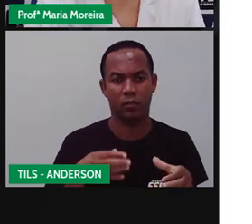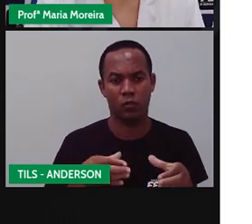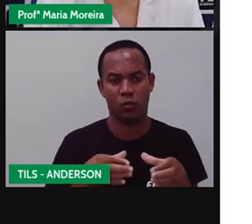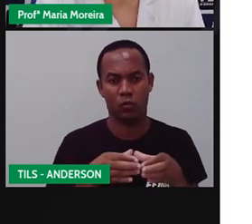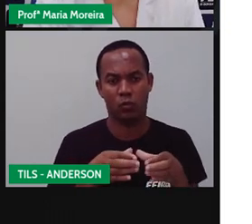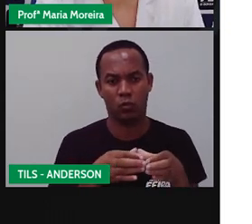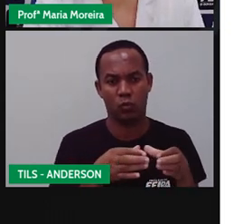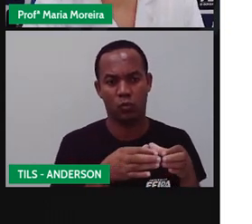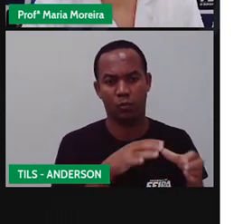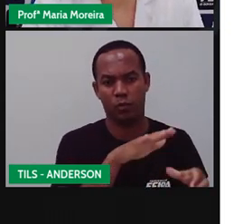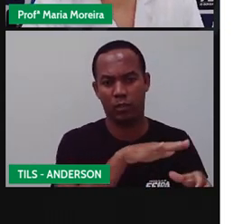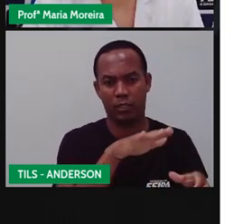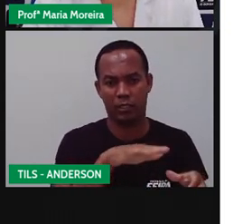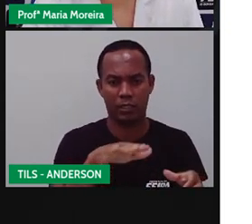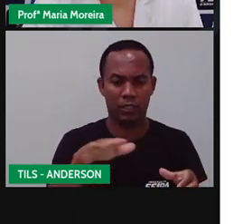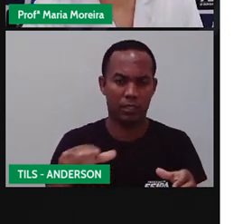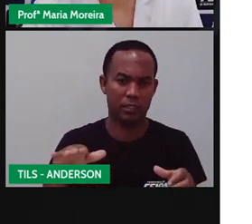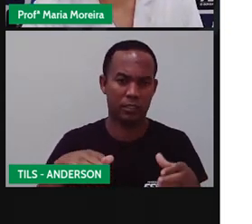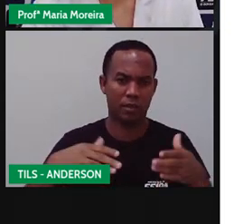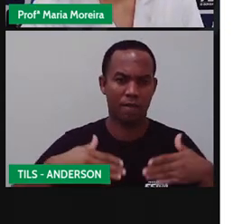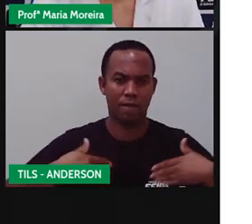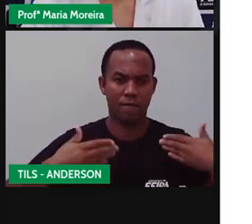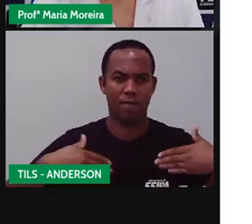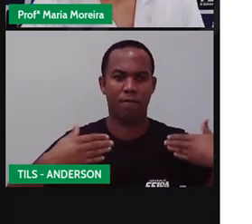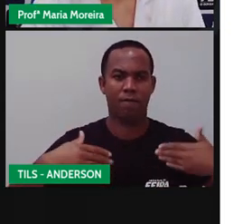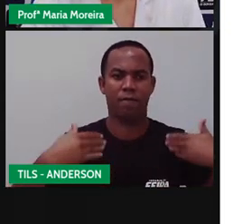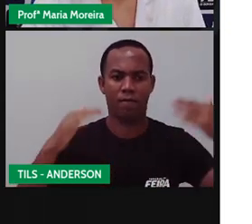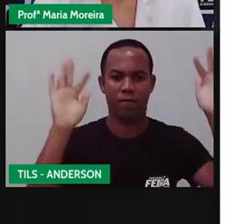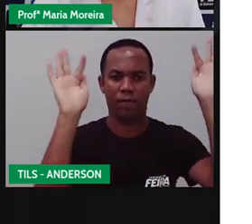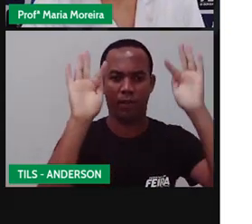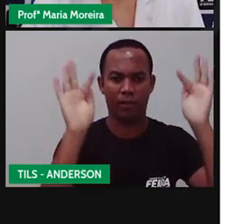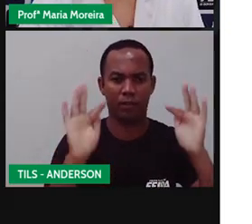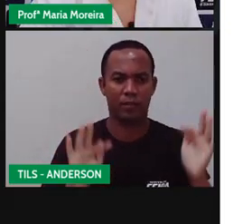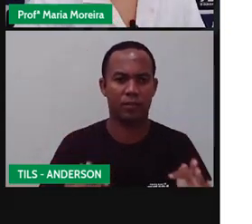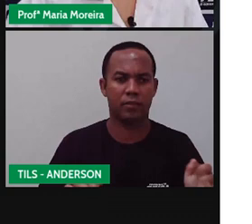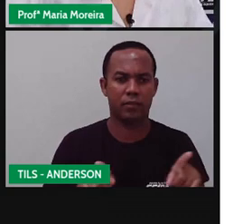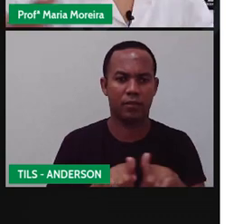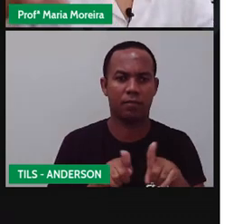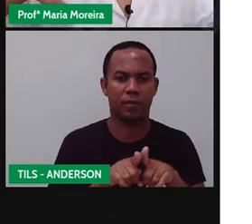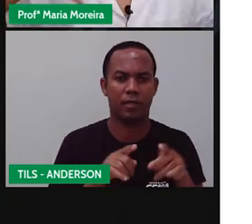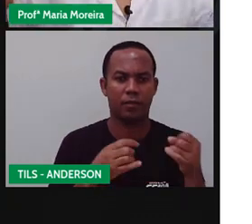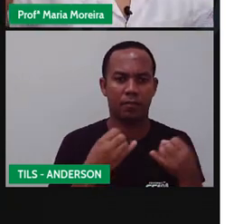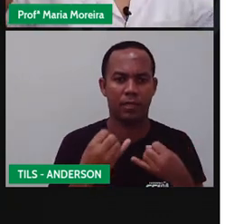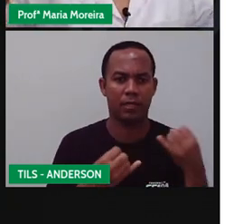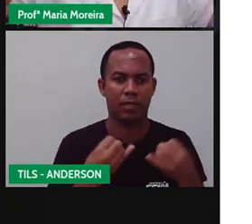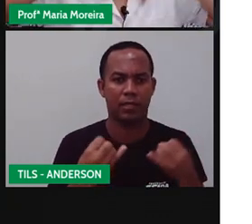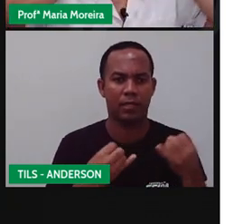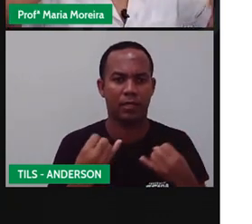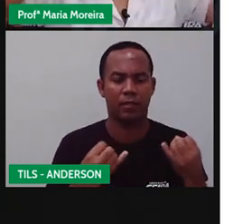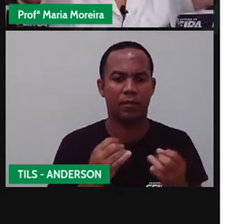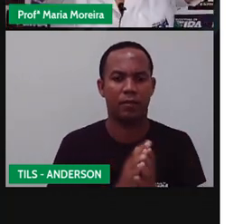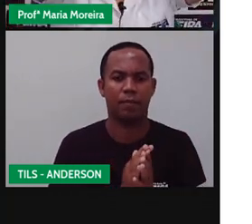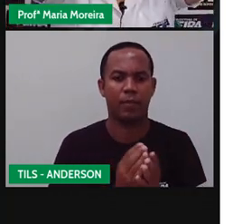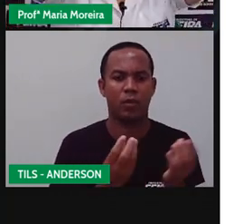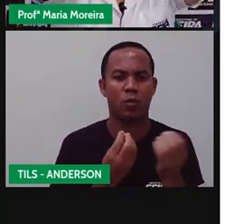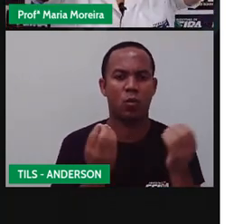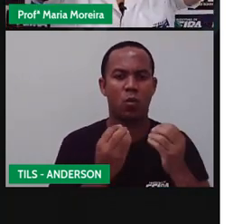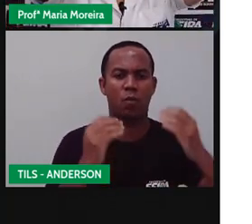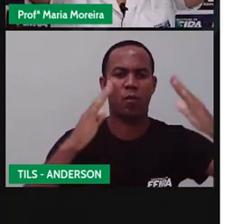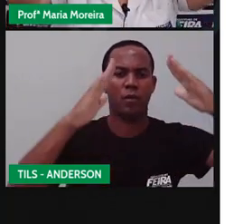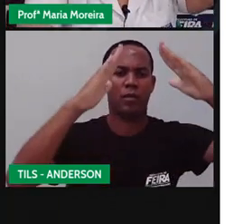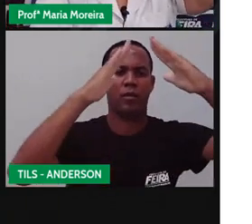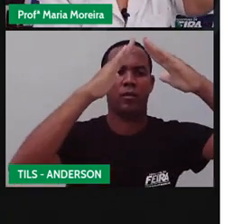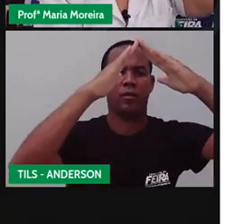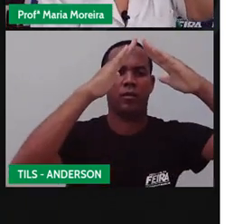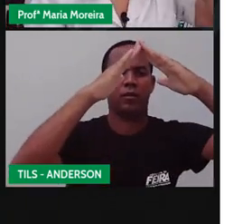crianças que estão justamente se divertindo, né? Com uma brincadeira, que é para você passar, né? Você faz assim